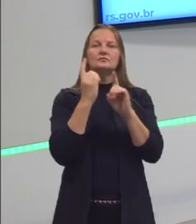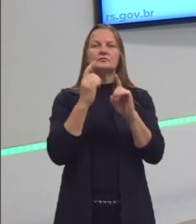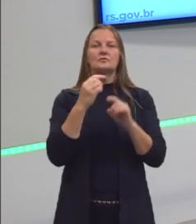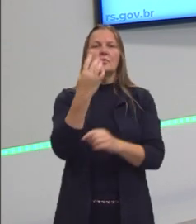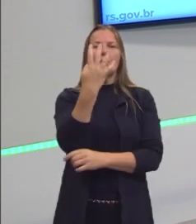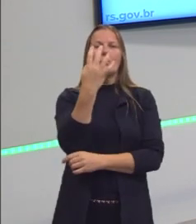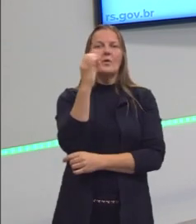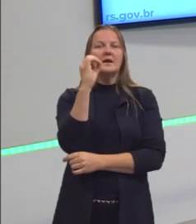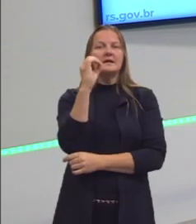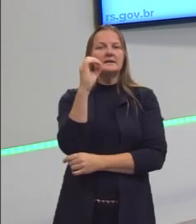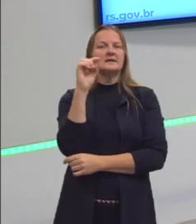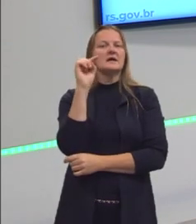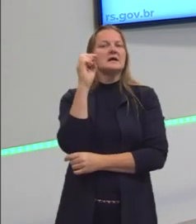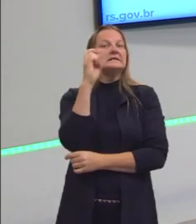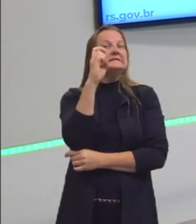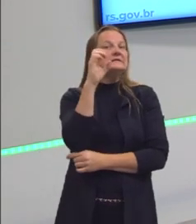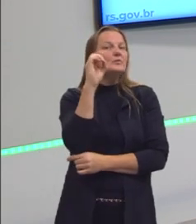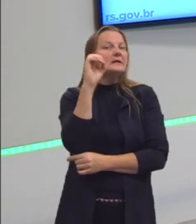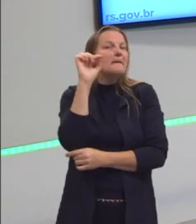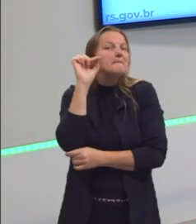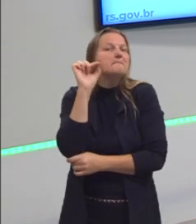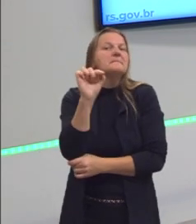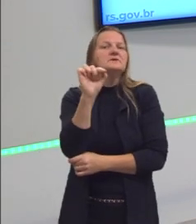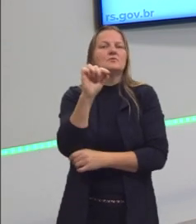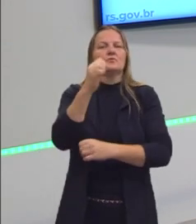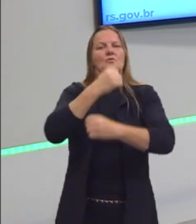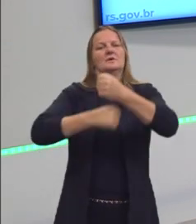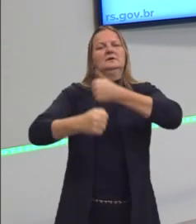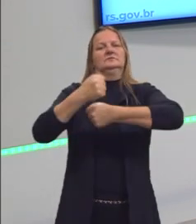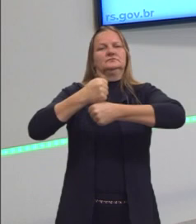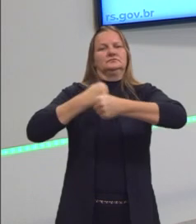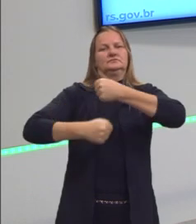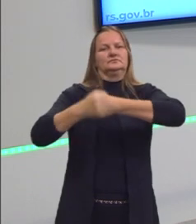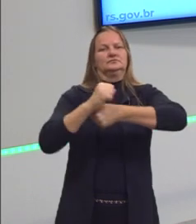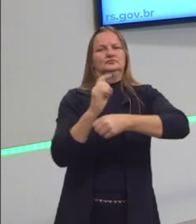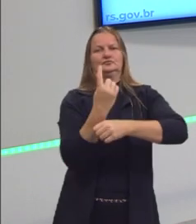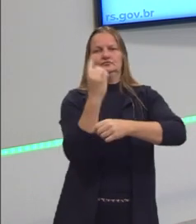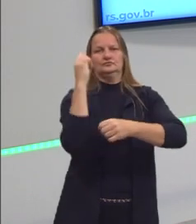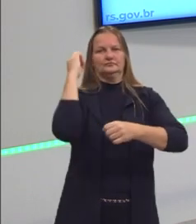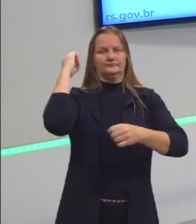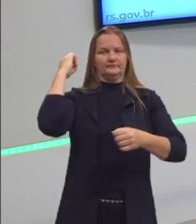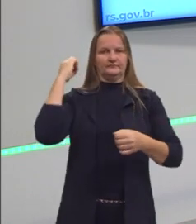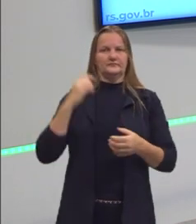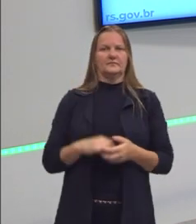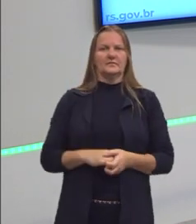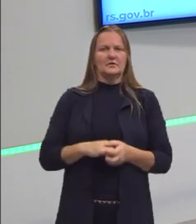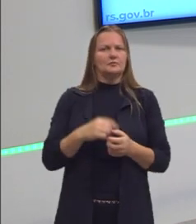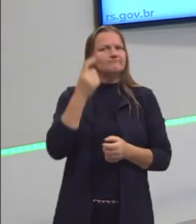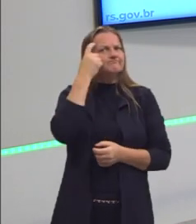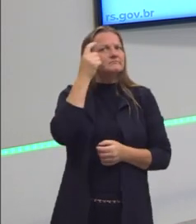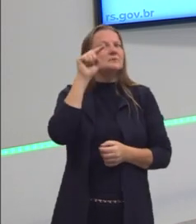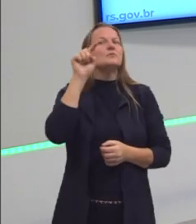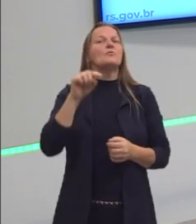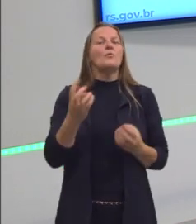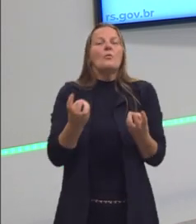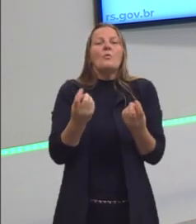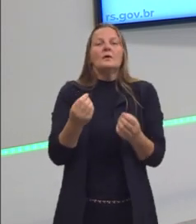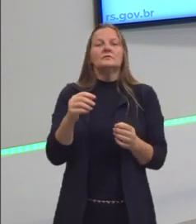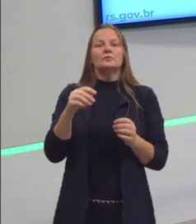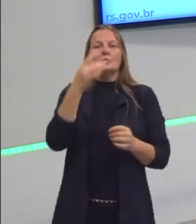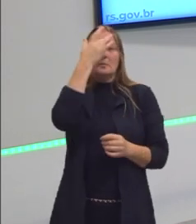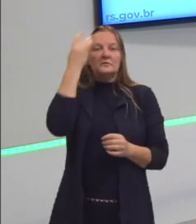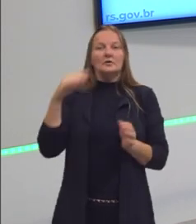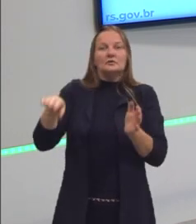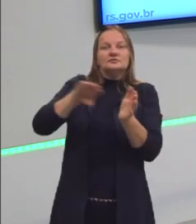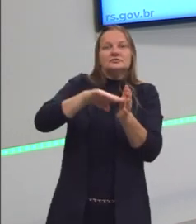de 40, 50 mil anos atrás. Então, se questiona, hoje em dia, quando o ser humano chegou na